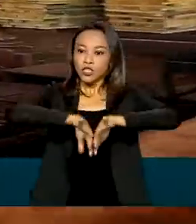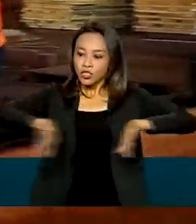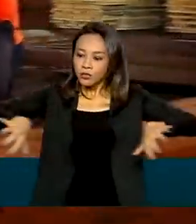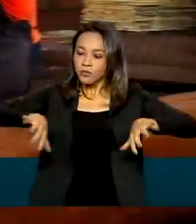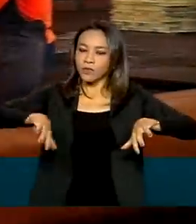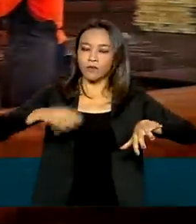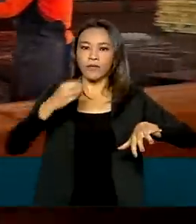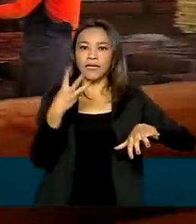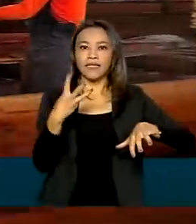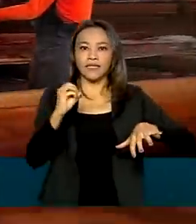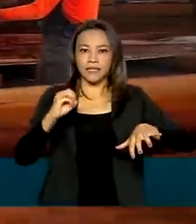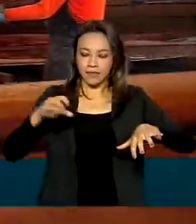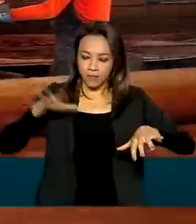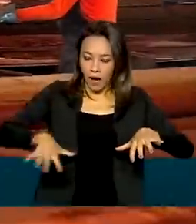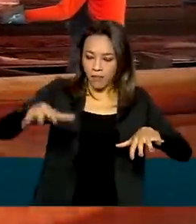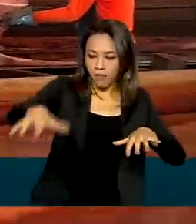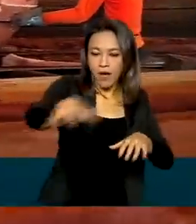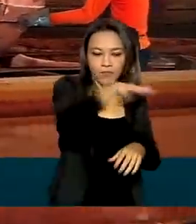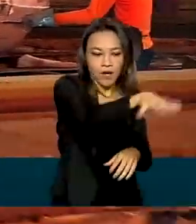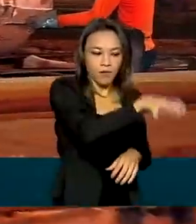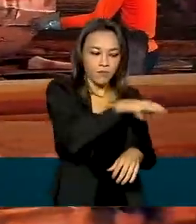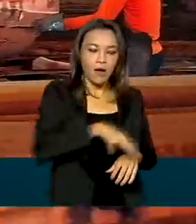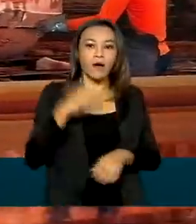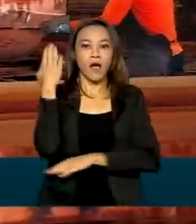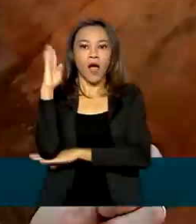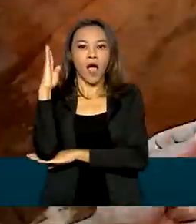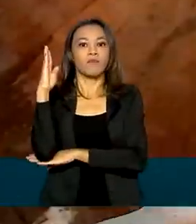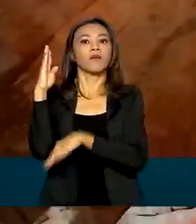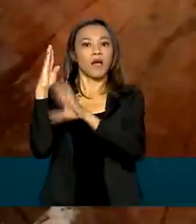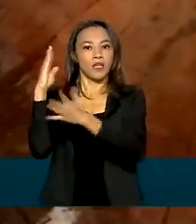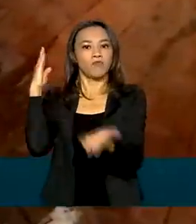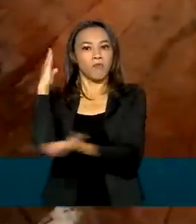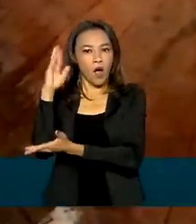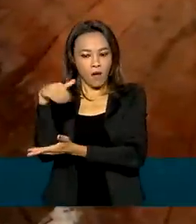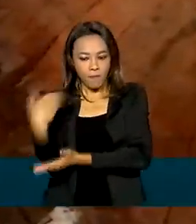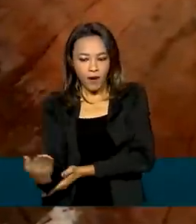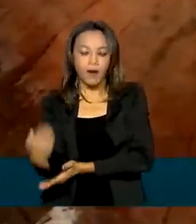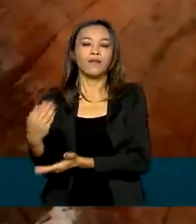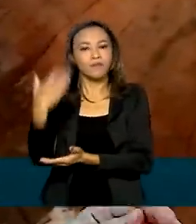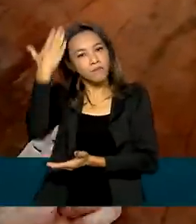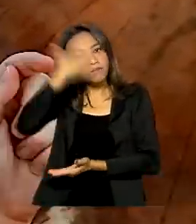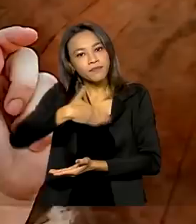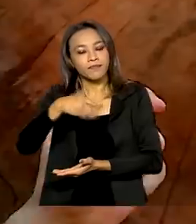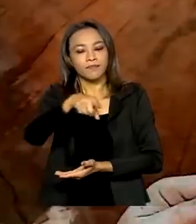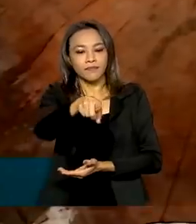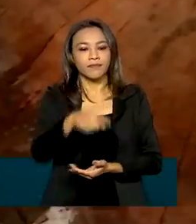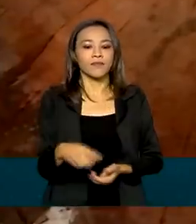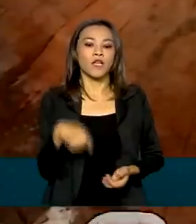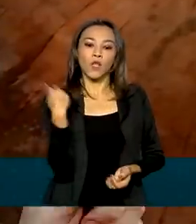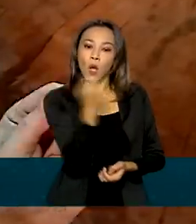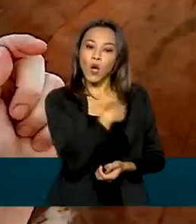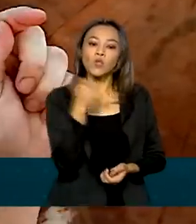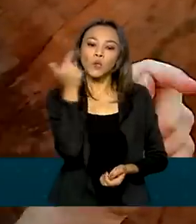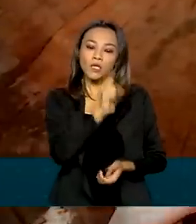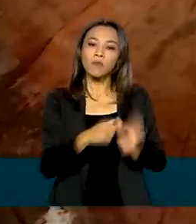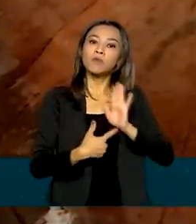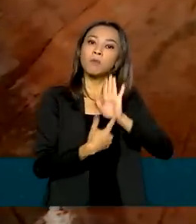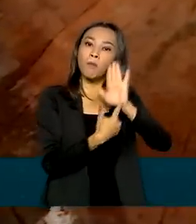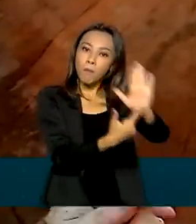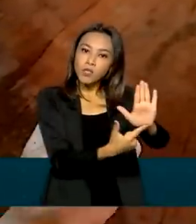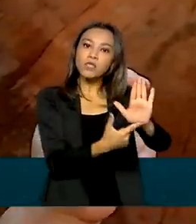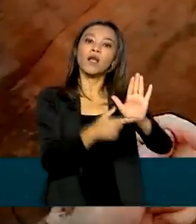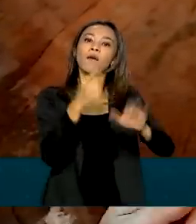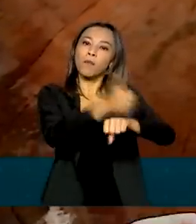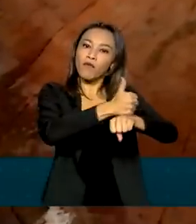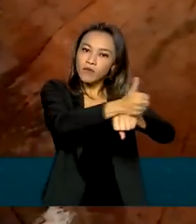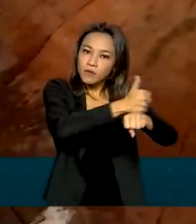ou seja, a cada ano se tira madeira de um só deles. A gente consegue comprovar, tanto para os órgãos fiscalizadores, quanto para